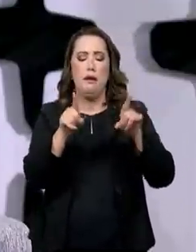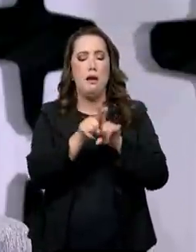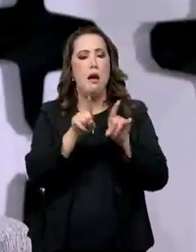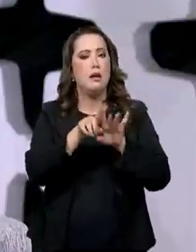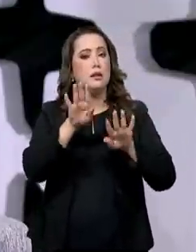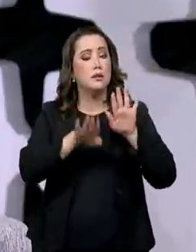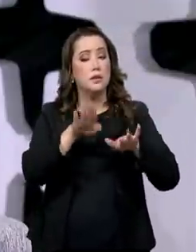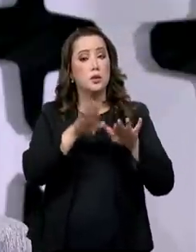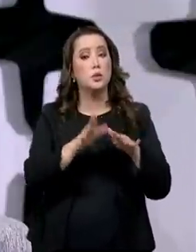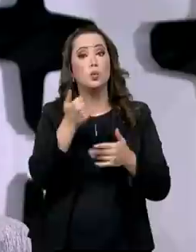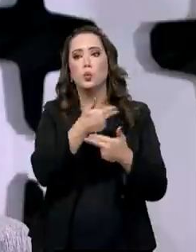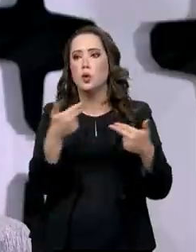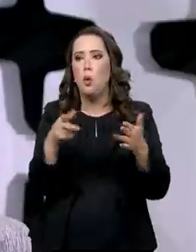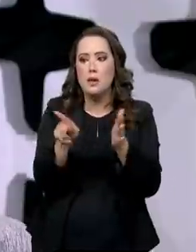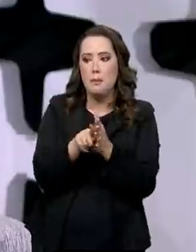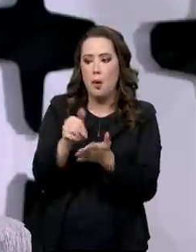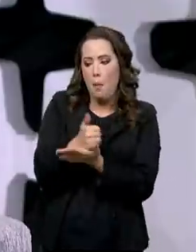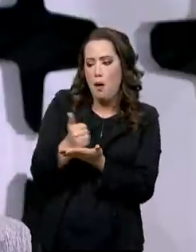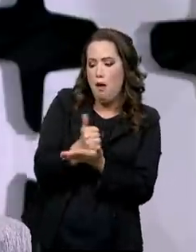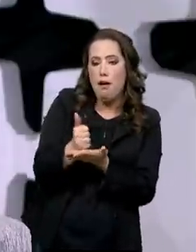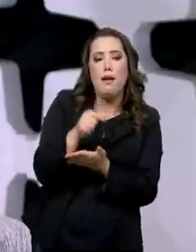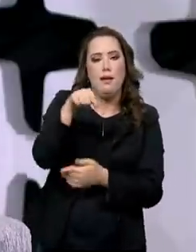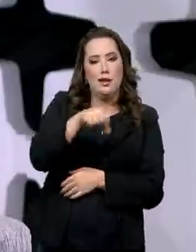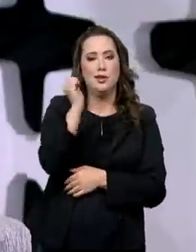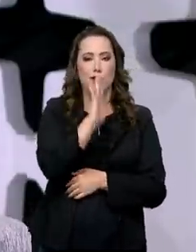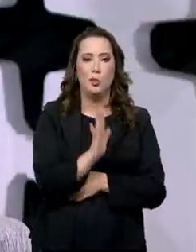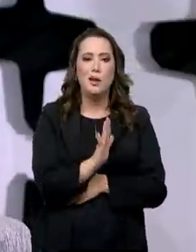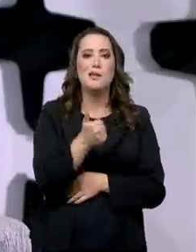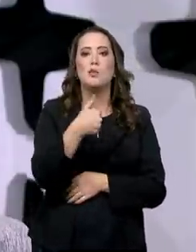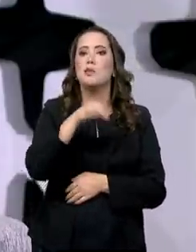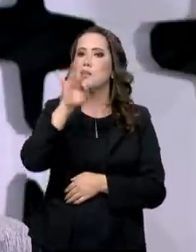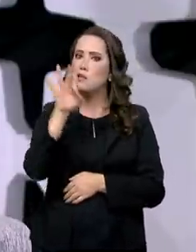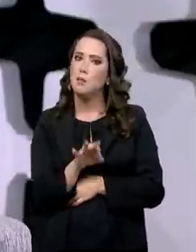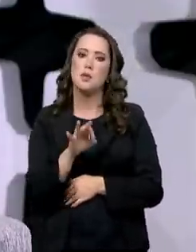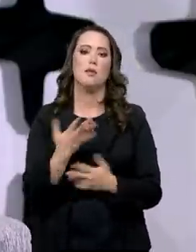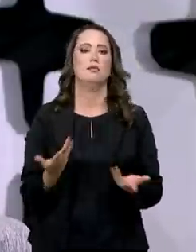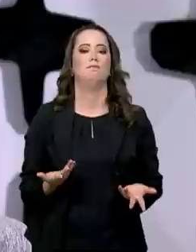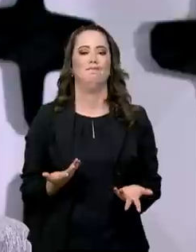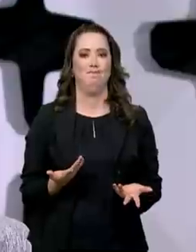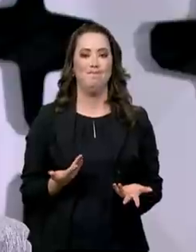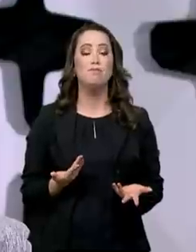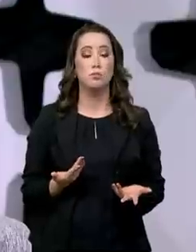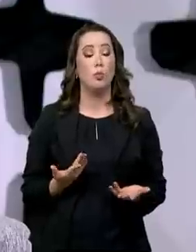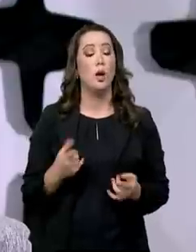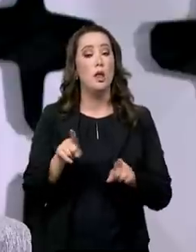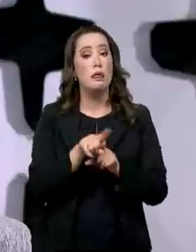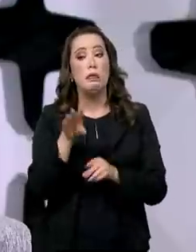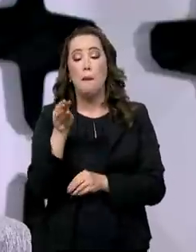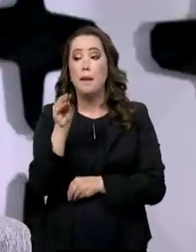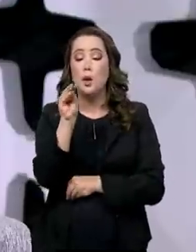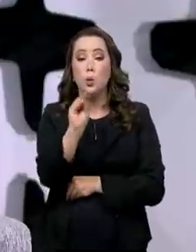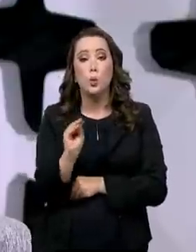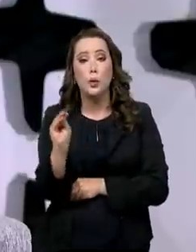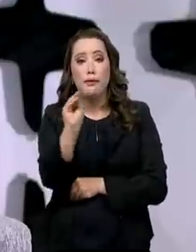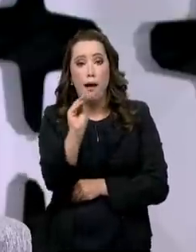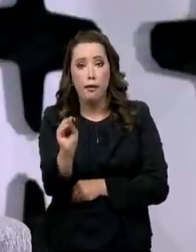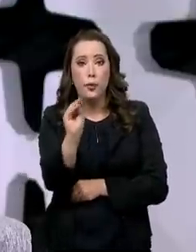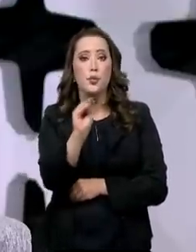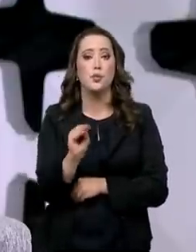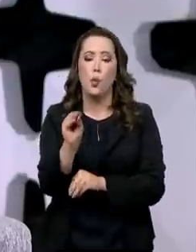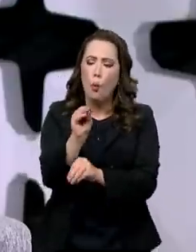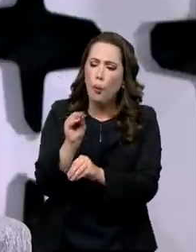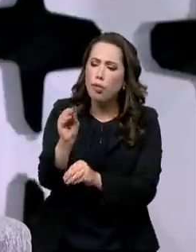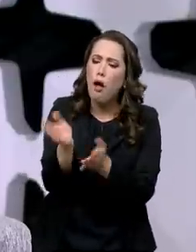todos desenvolvidos no Brasil. Isso é extremamente importante. Na parte de tratamentos, tratamentos avançados ou tratamentos para doença,